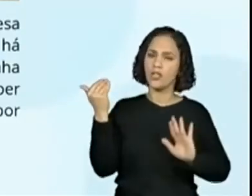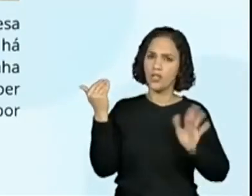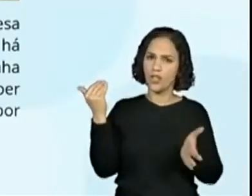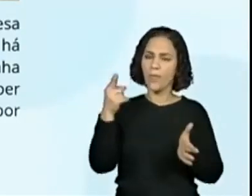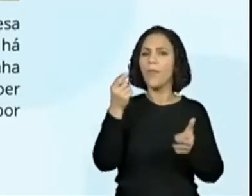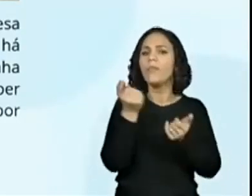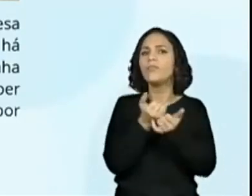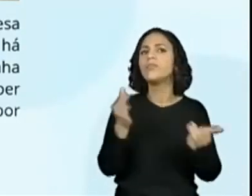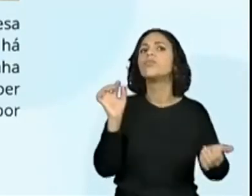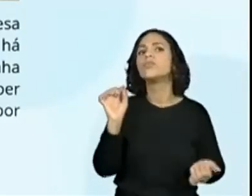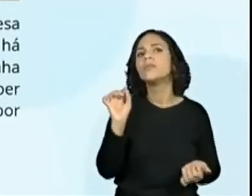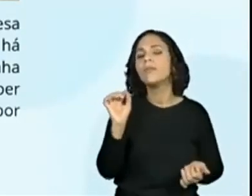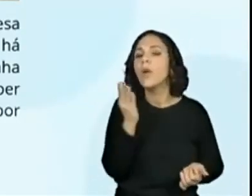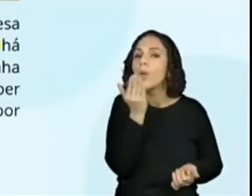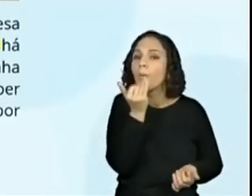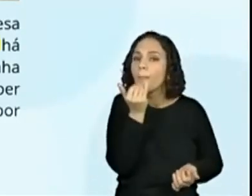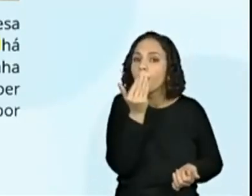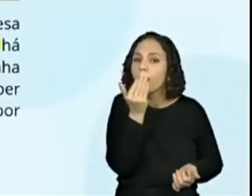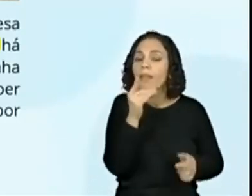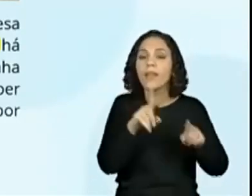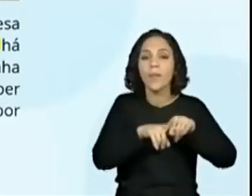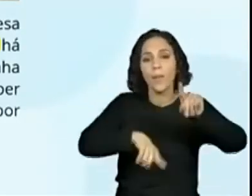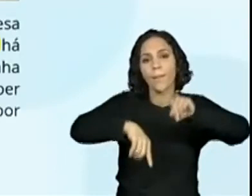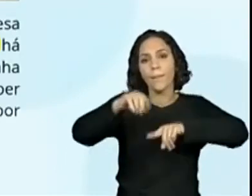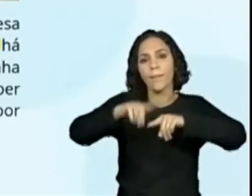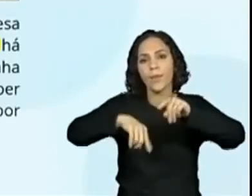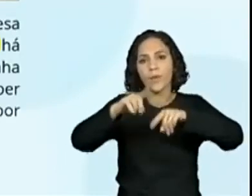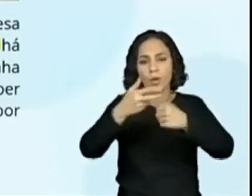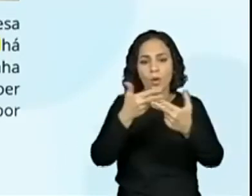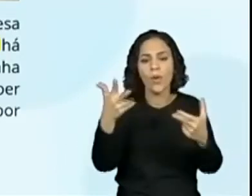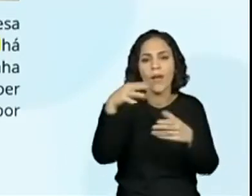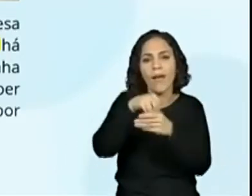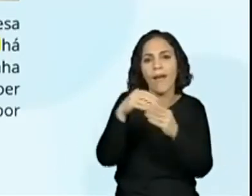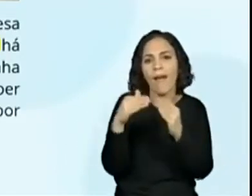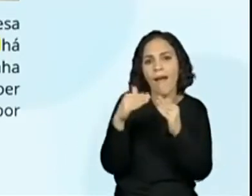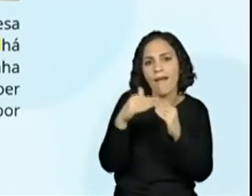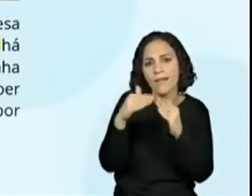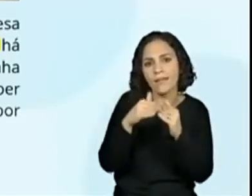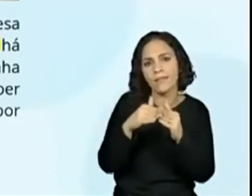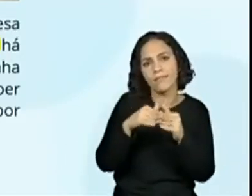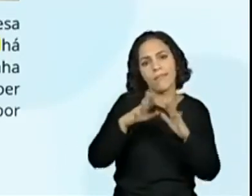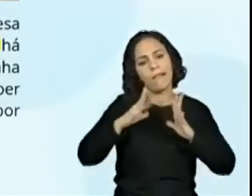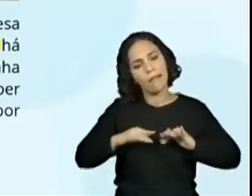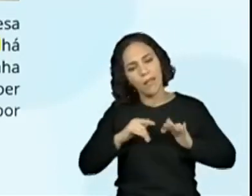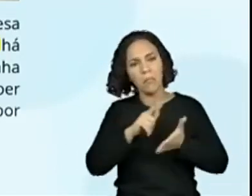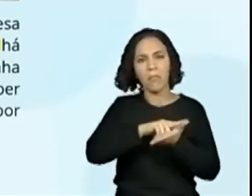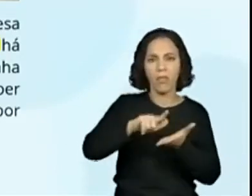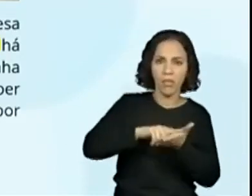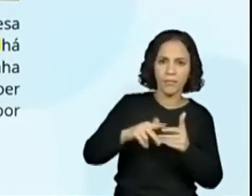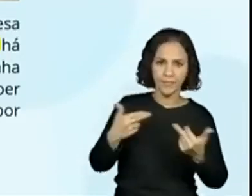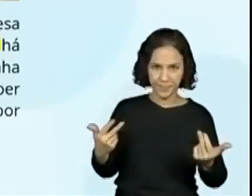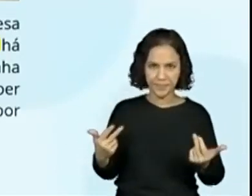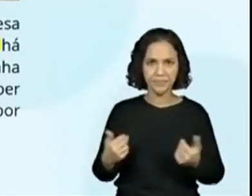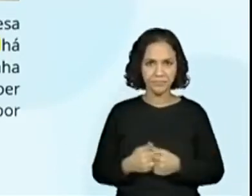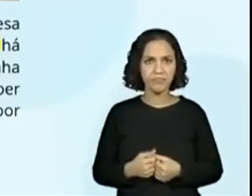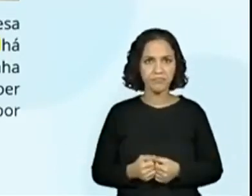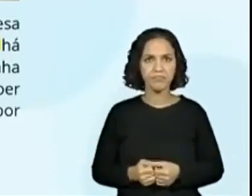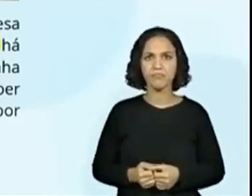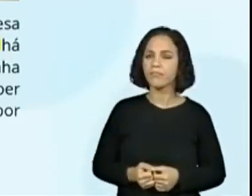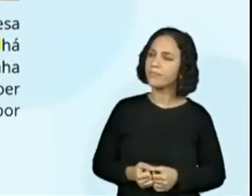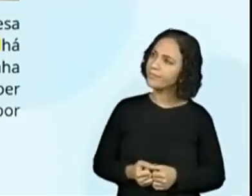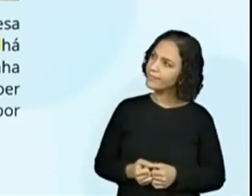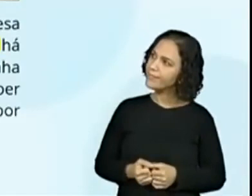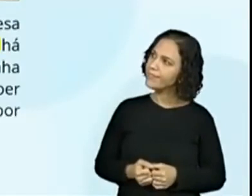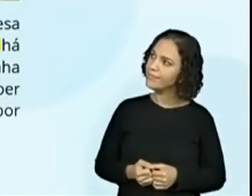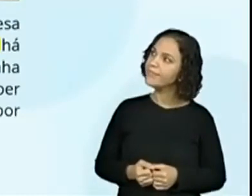já entregavam antes, refeições e produtos domésticos. Verdade, importante essa informação, eles já faziam